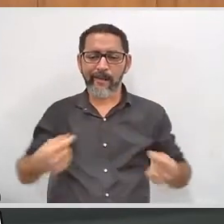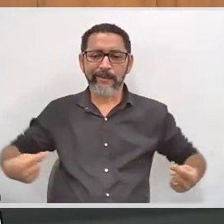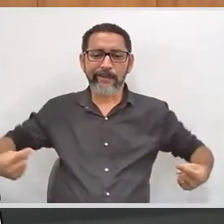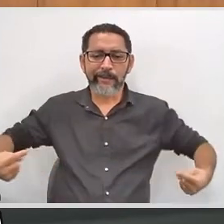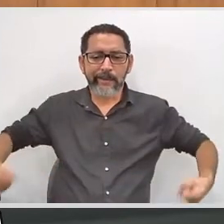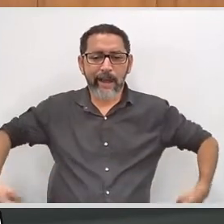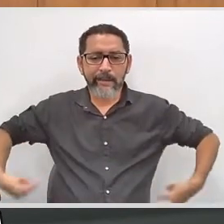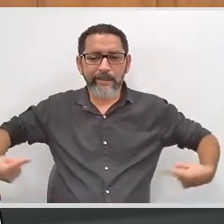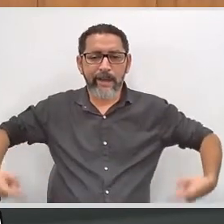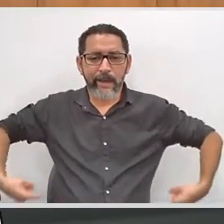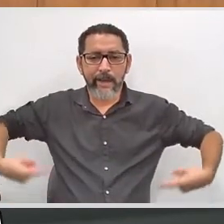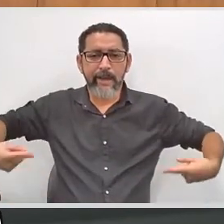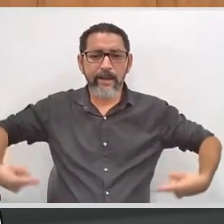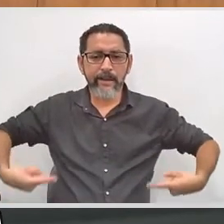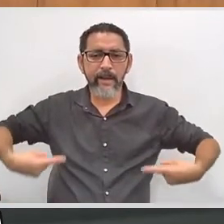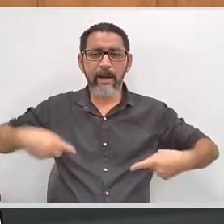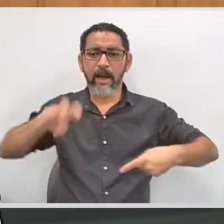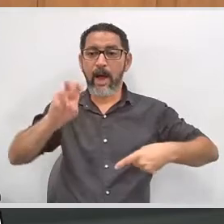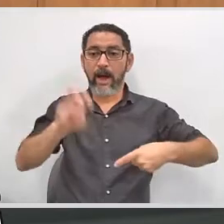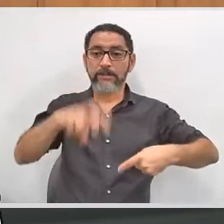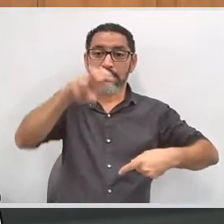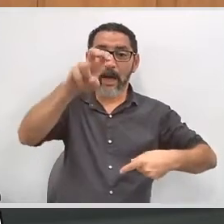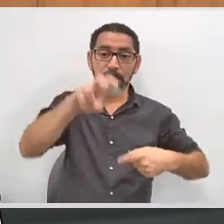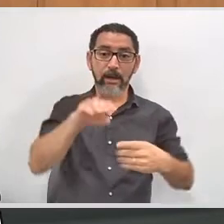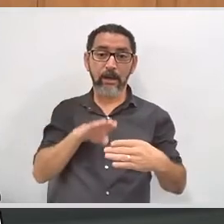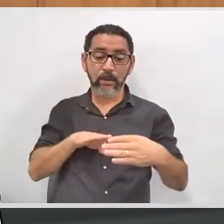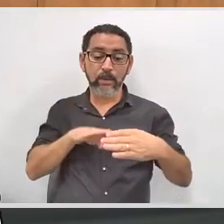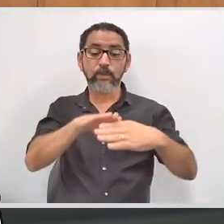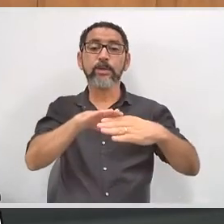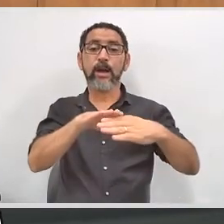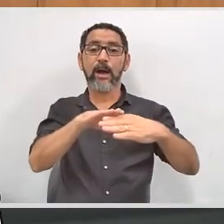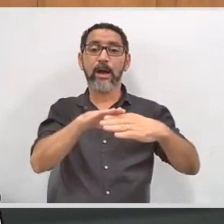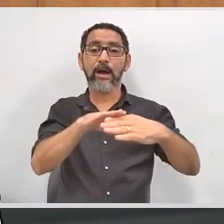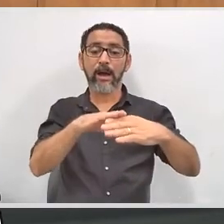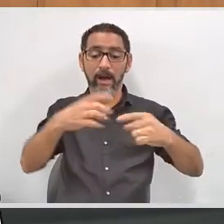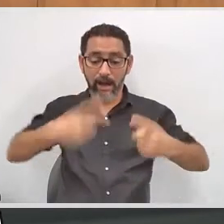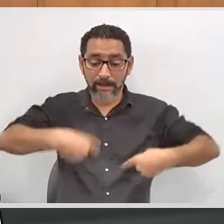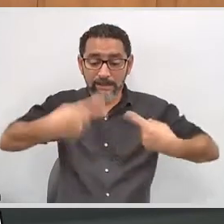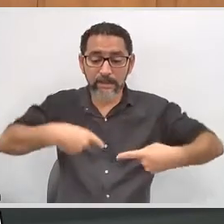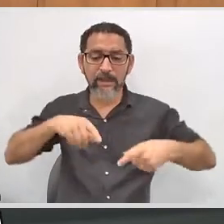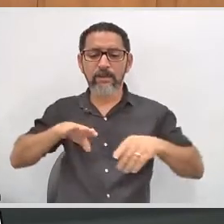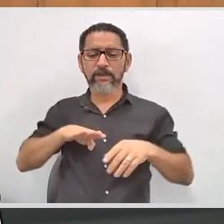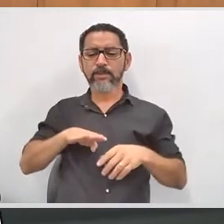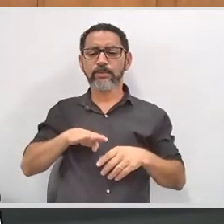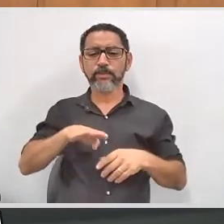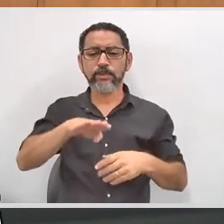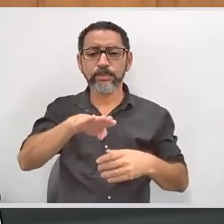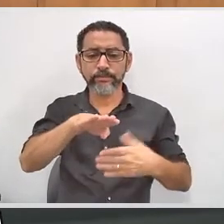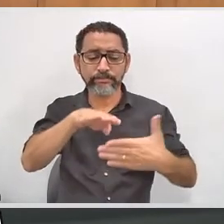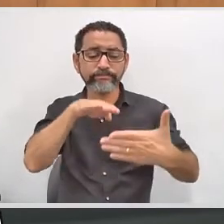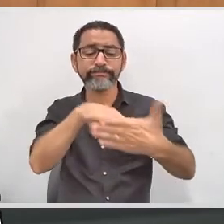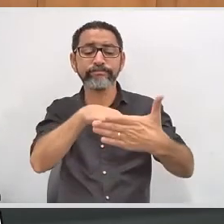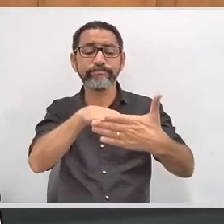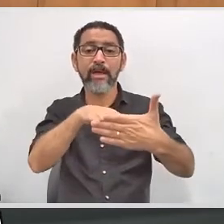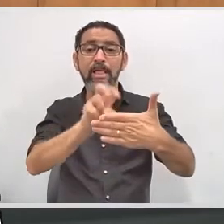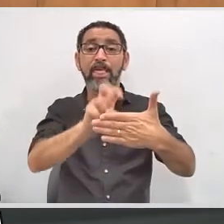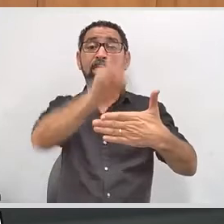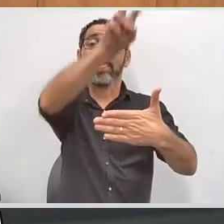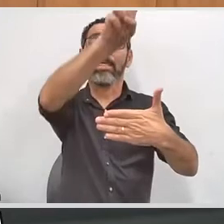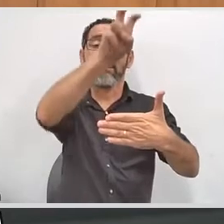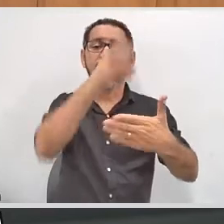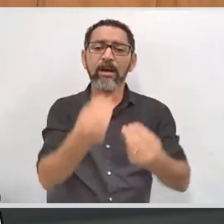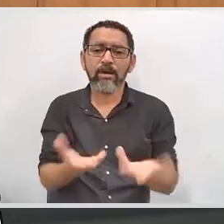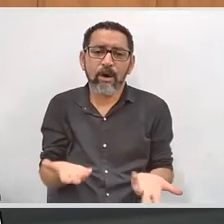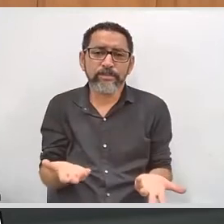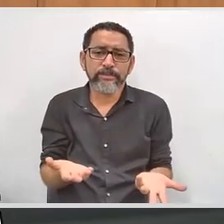a coordenação de comunicação social faz para salientar, destacar que